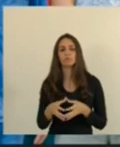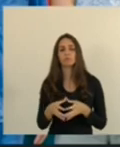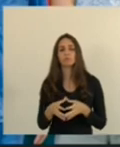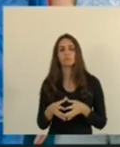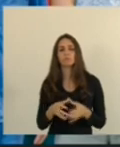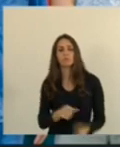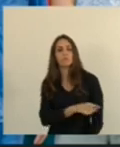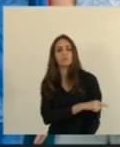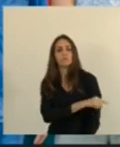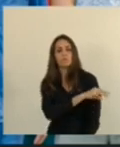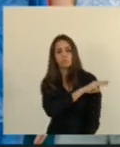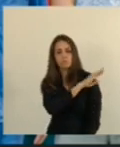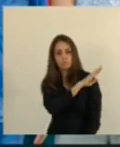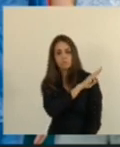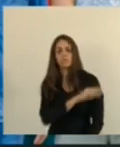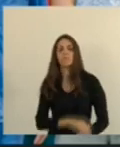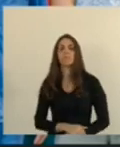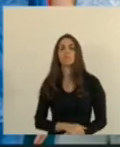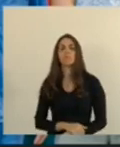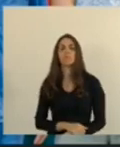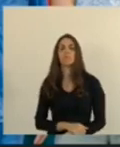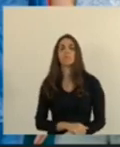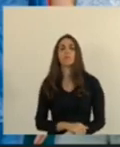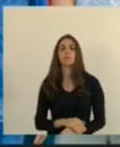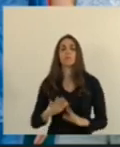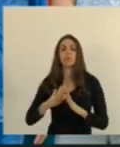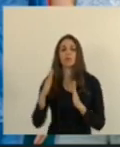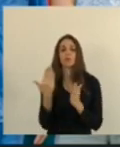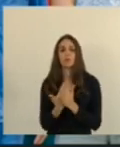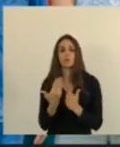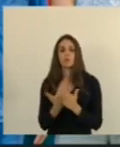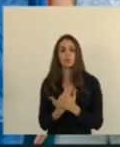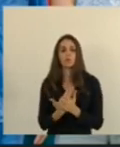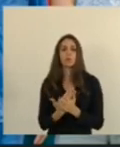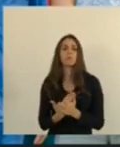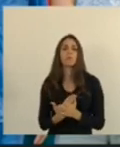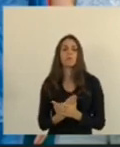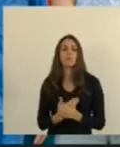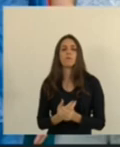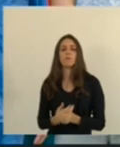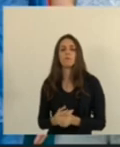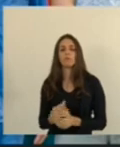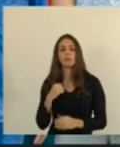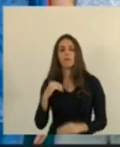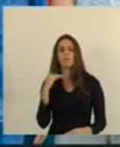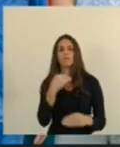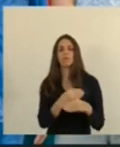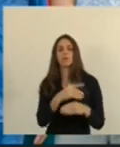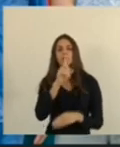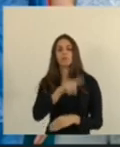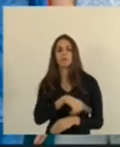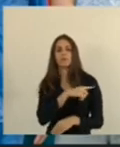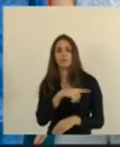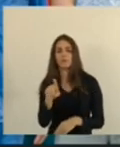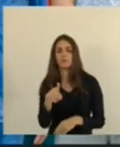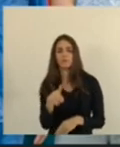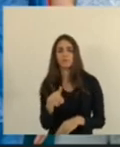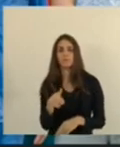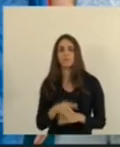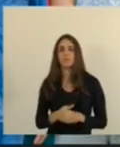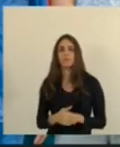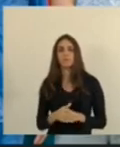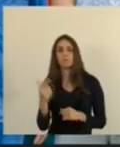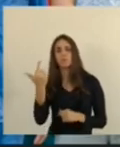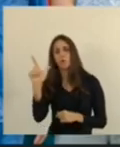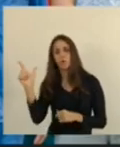seja, vamos trabalhar em função dessa escola que está interditada e as demais